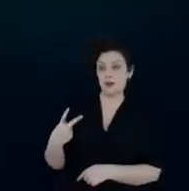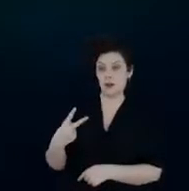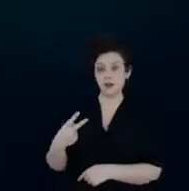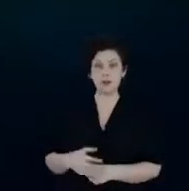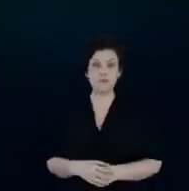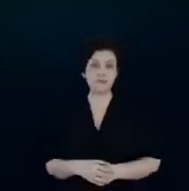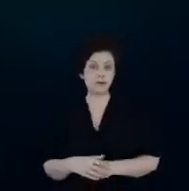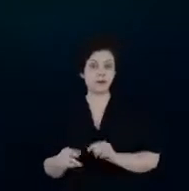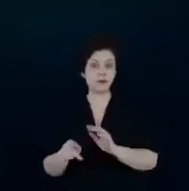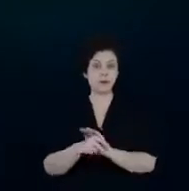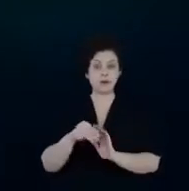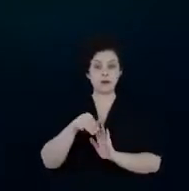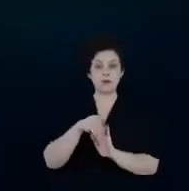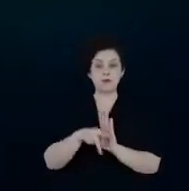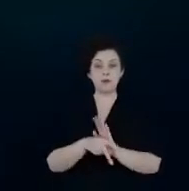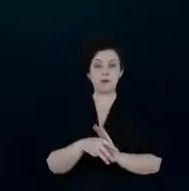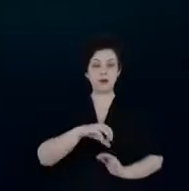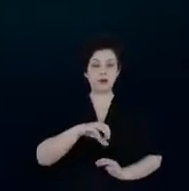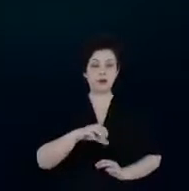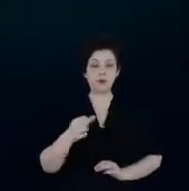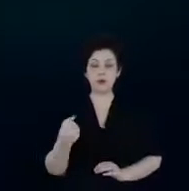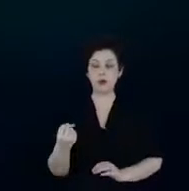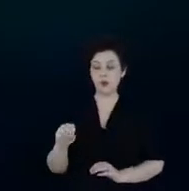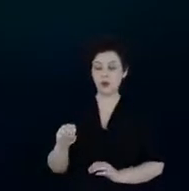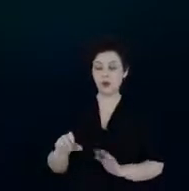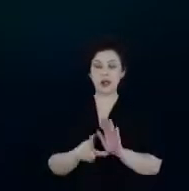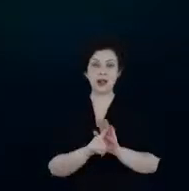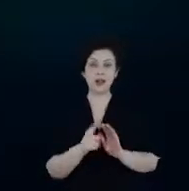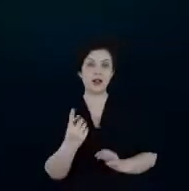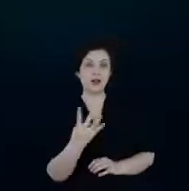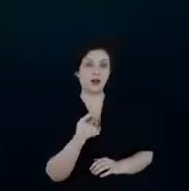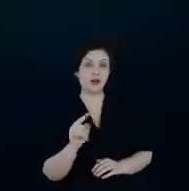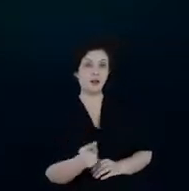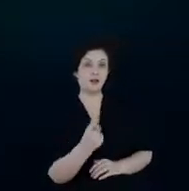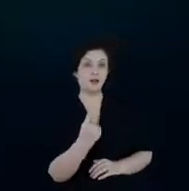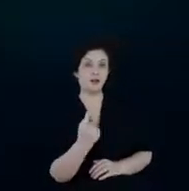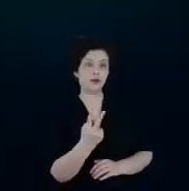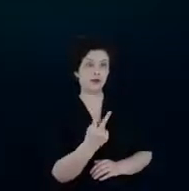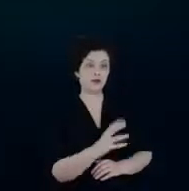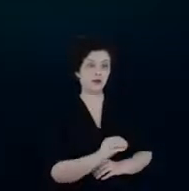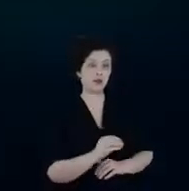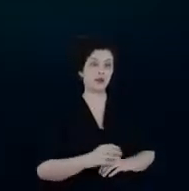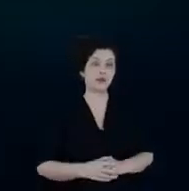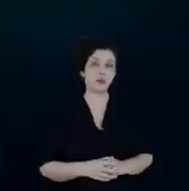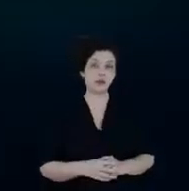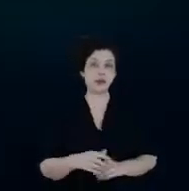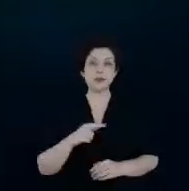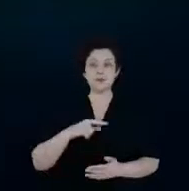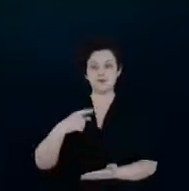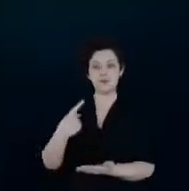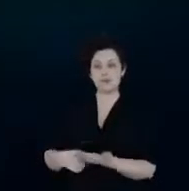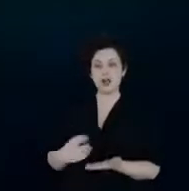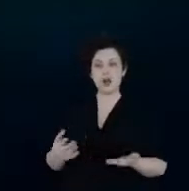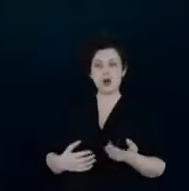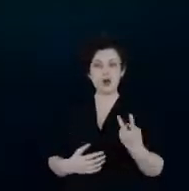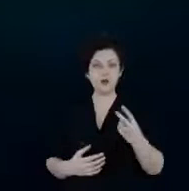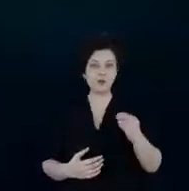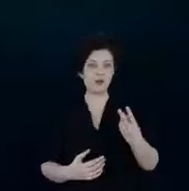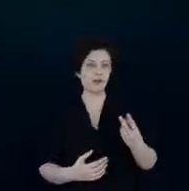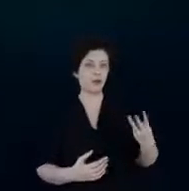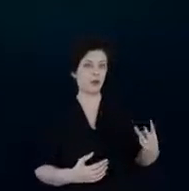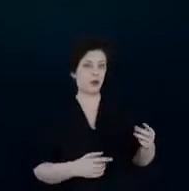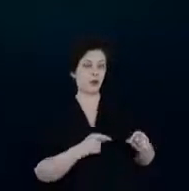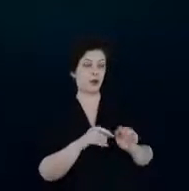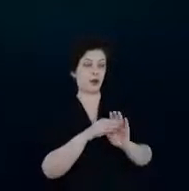da MP 998 a lei 14.120 então a gente tem um impacto agora em 2023 no